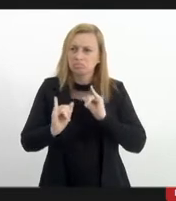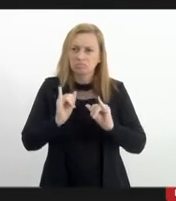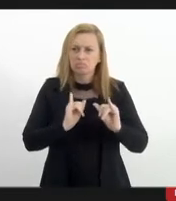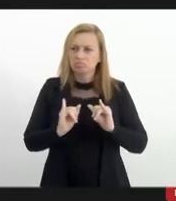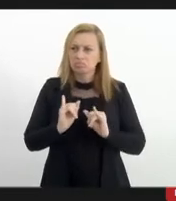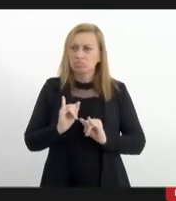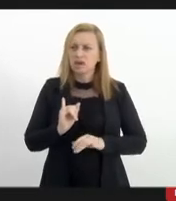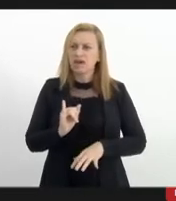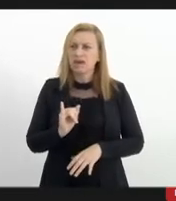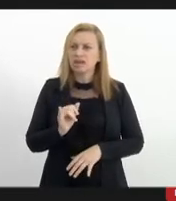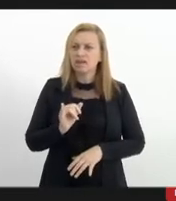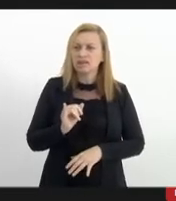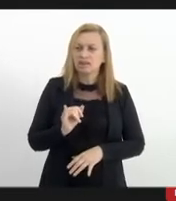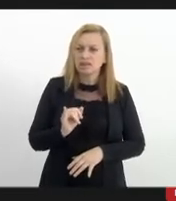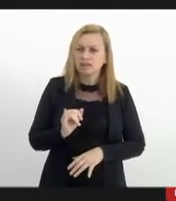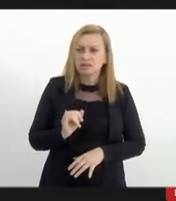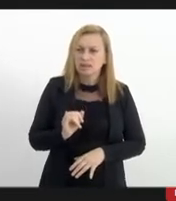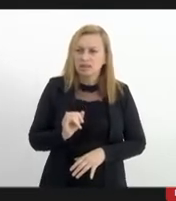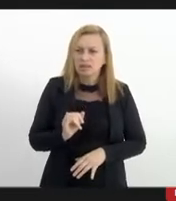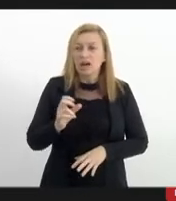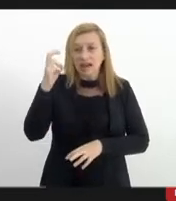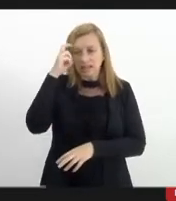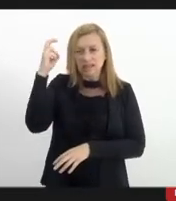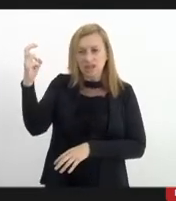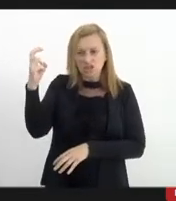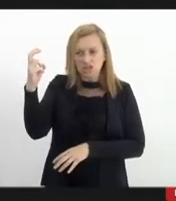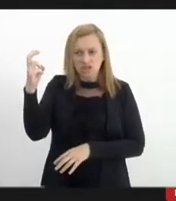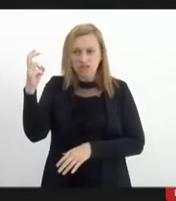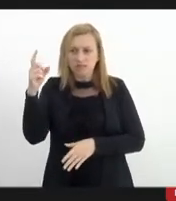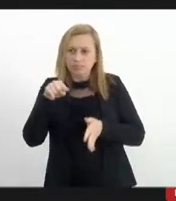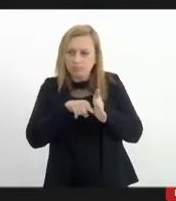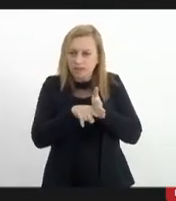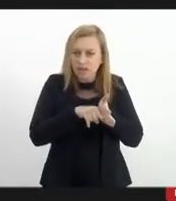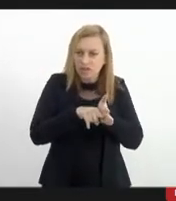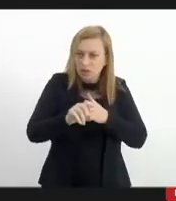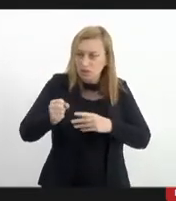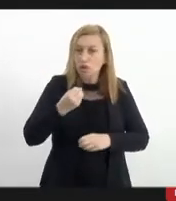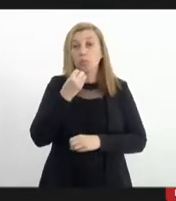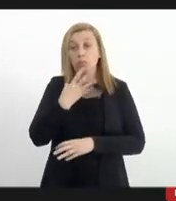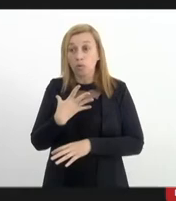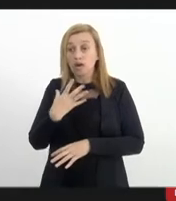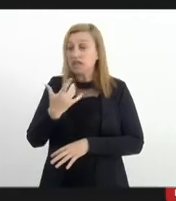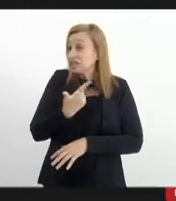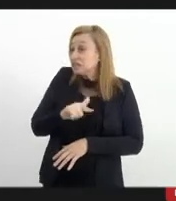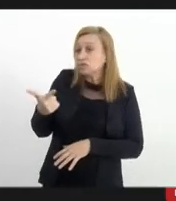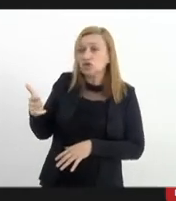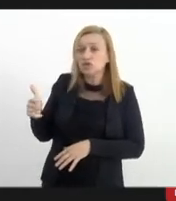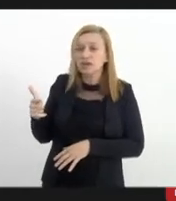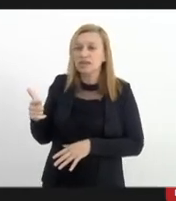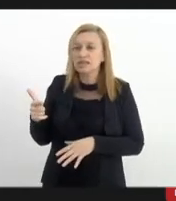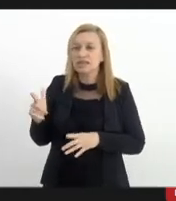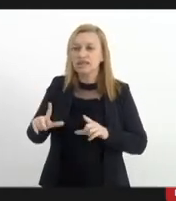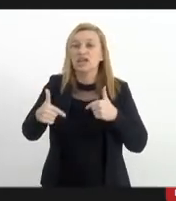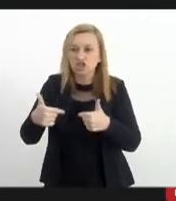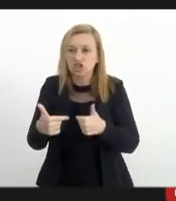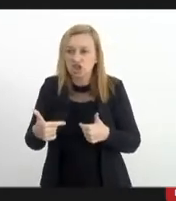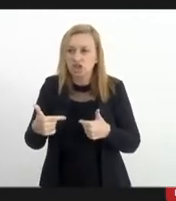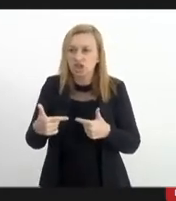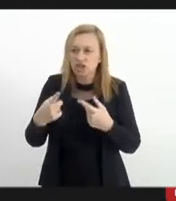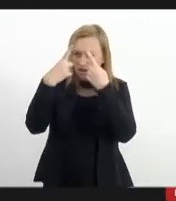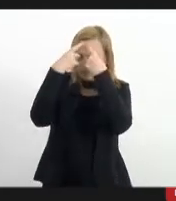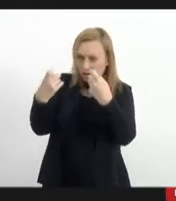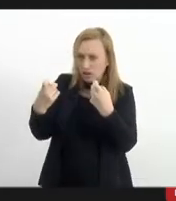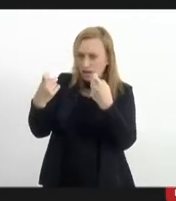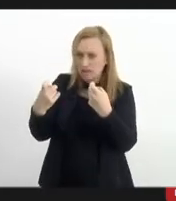ações. A inteligência e a investigação foi tão positiva que se não houvesse essa ação tão violenta